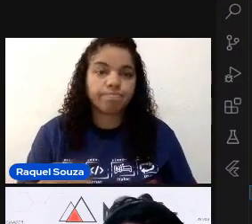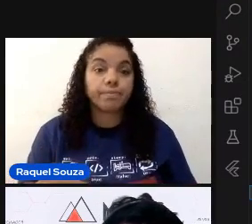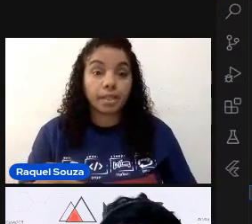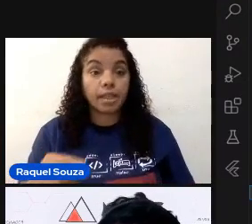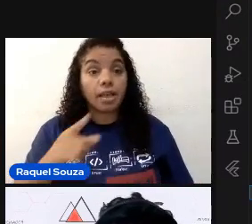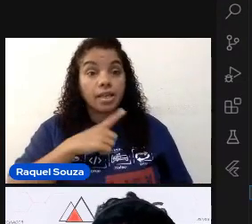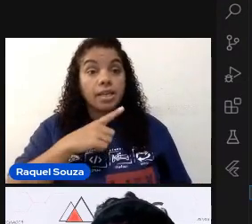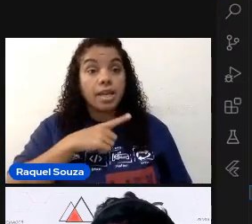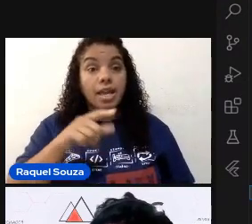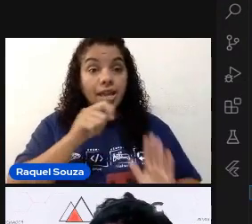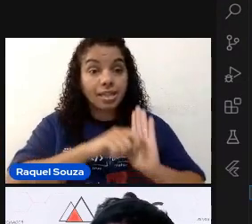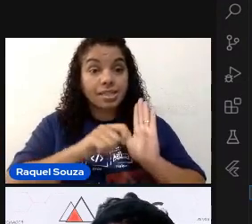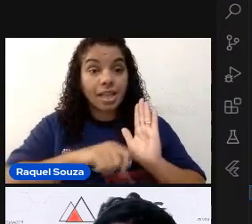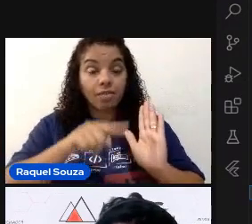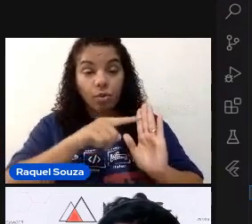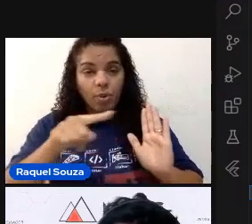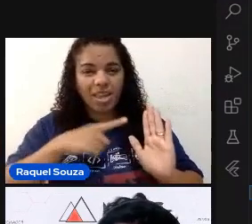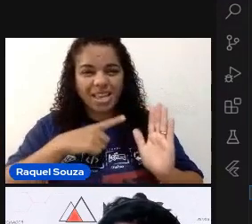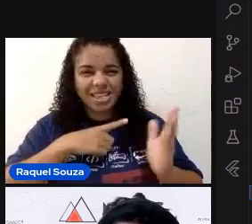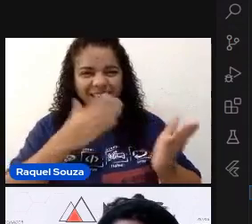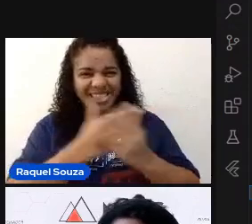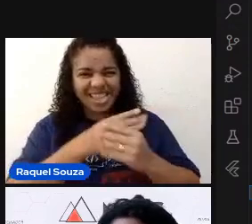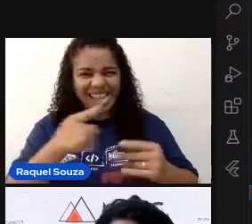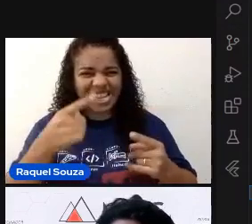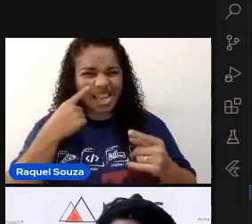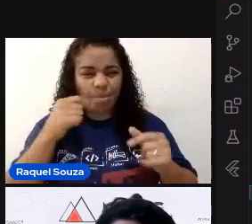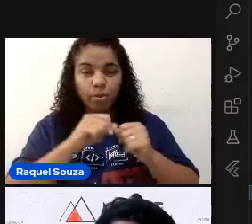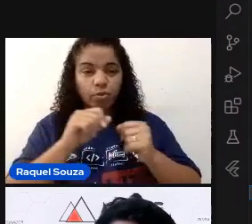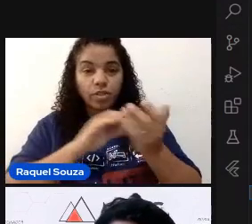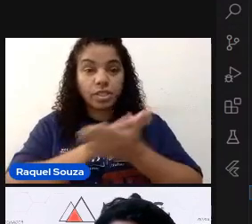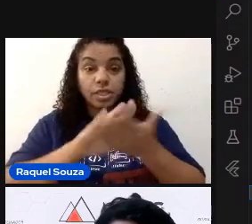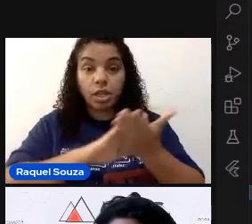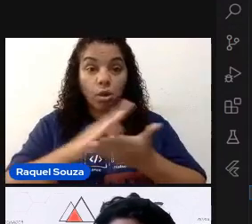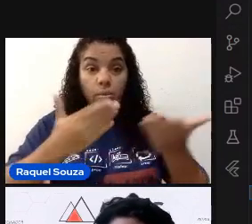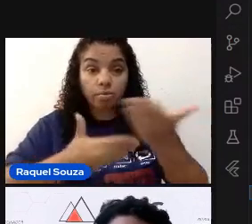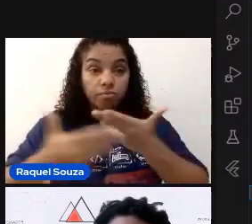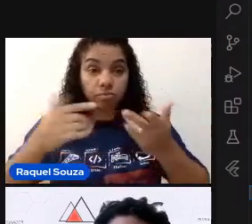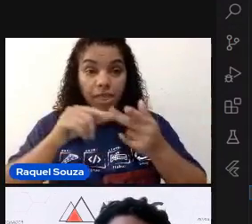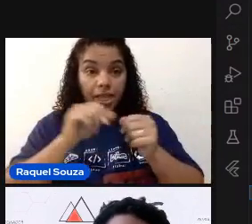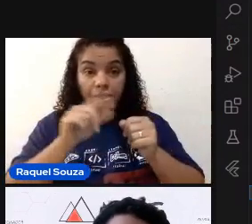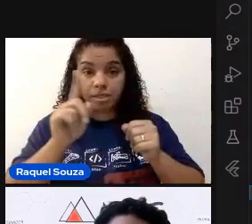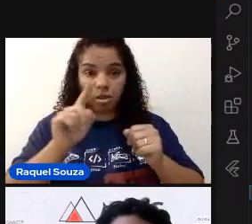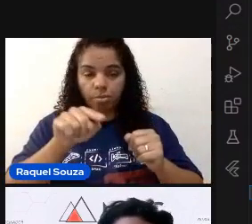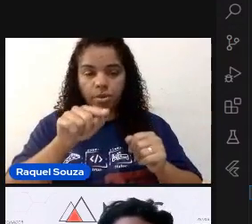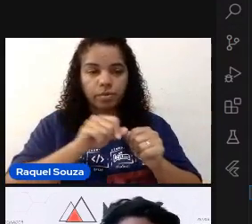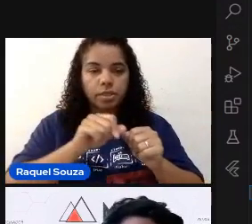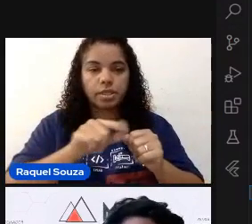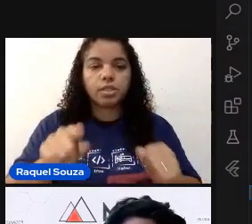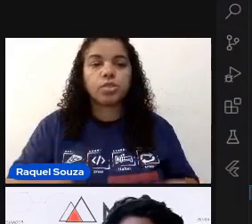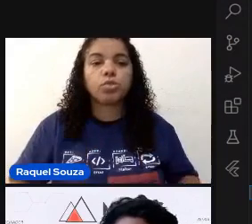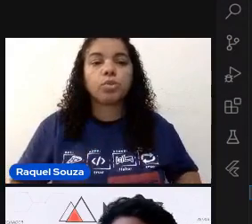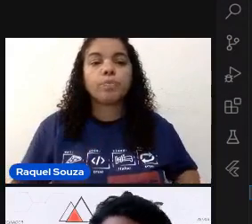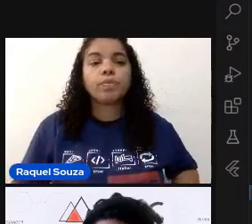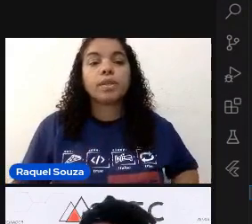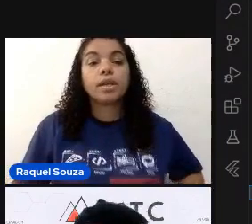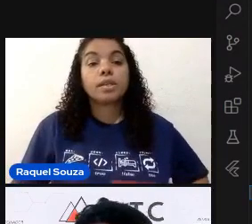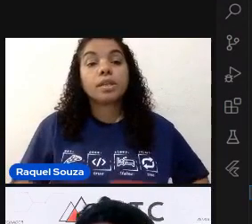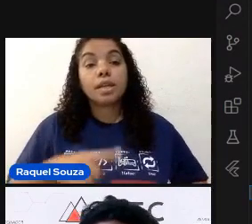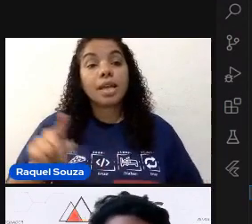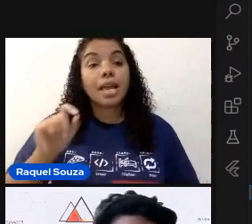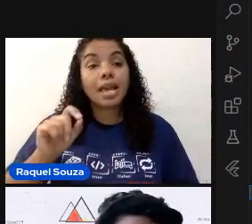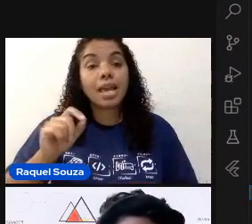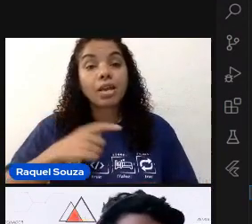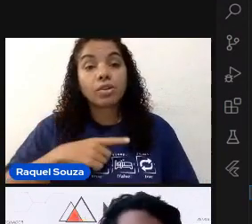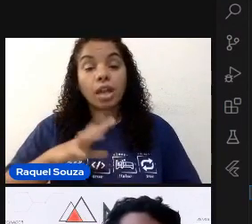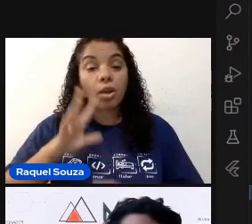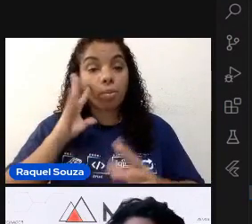Ele escreveu esse arquivo aqui, eu não fiz nenhuma interação com ele para ele fazer isso. E, assim, é uma solução